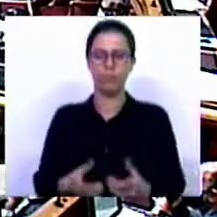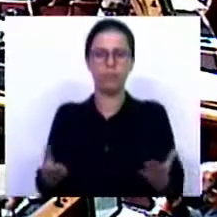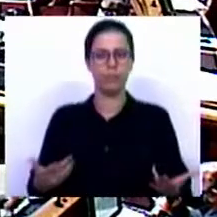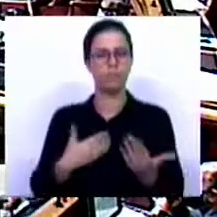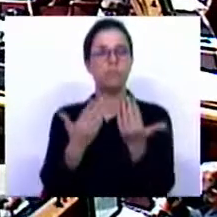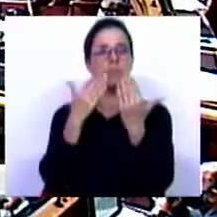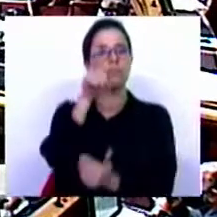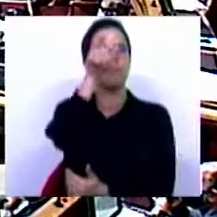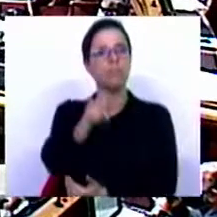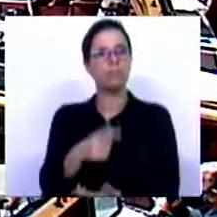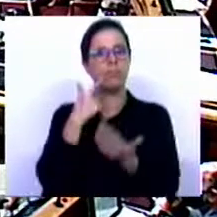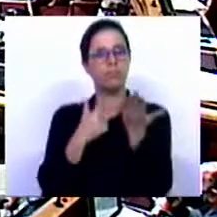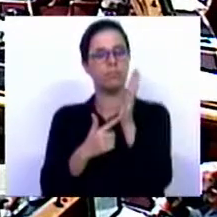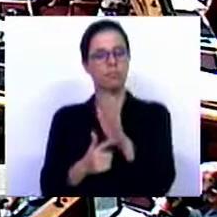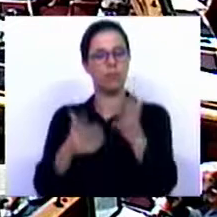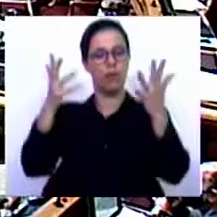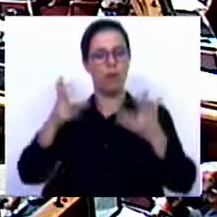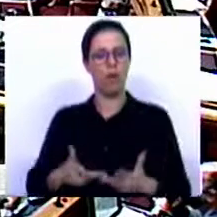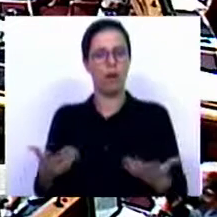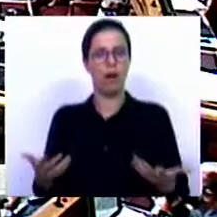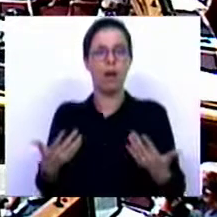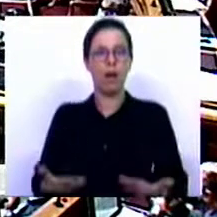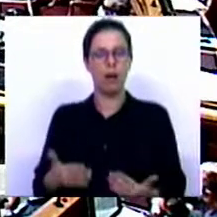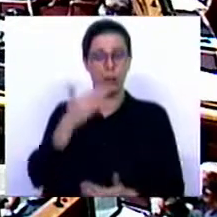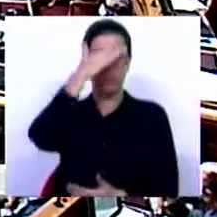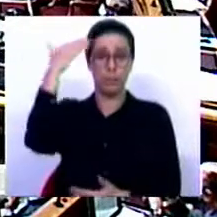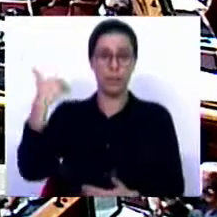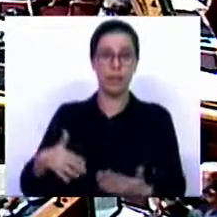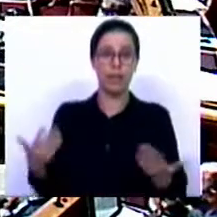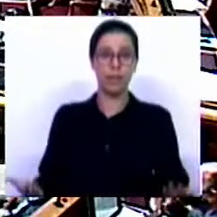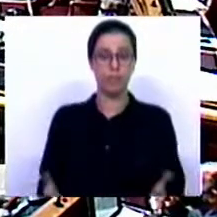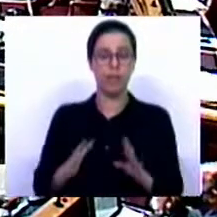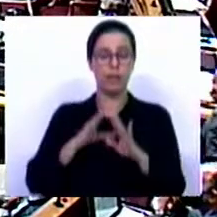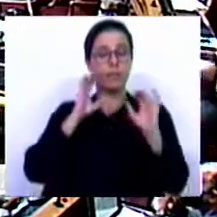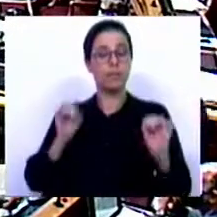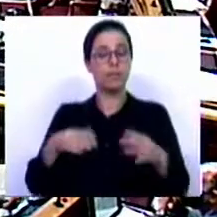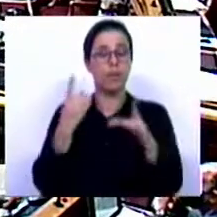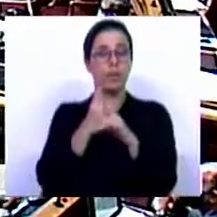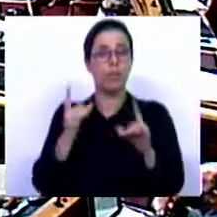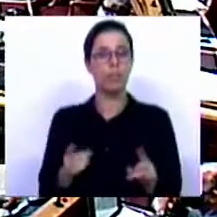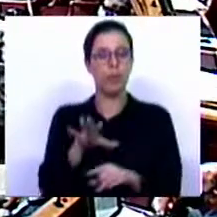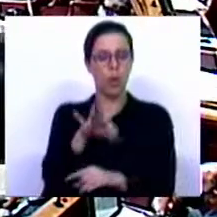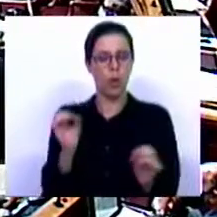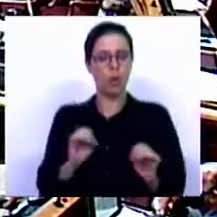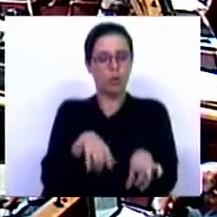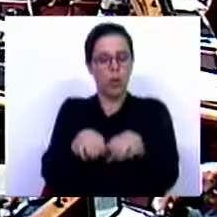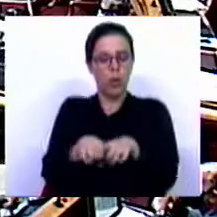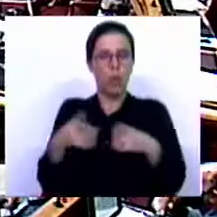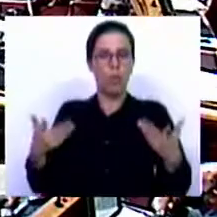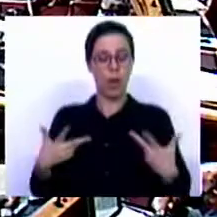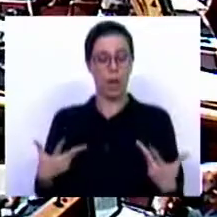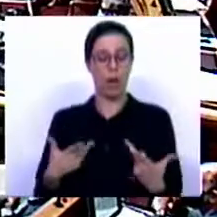saudá-lo pela apresentação deste orçamento neste momento tão difícil e acima de tudo por não ter optado por uma política